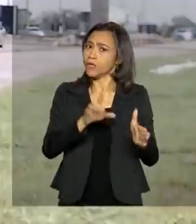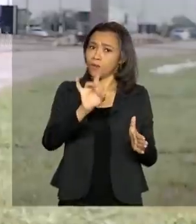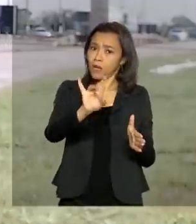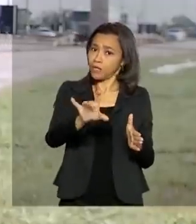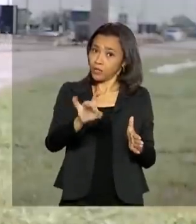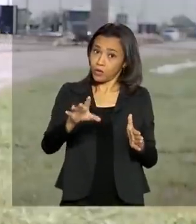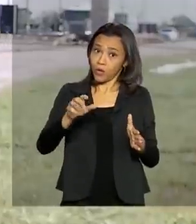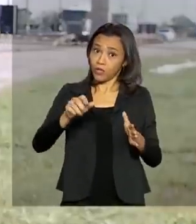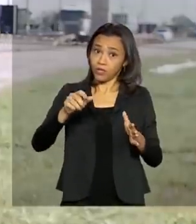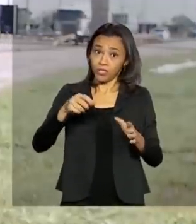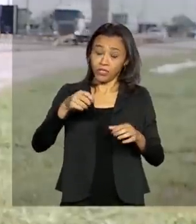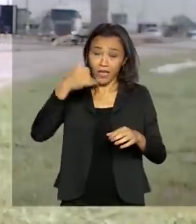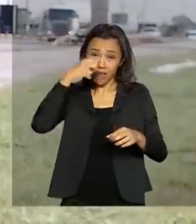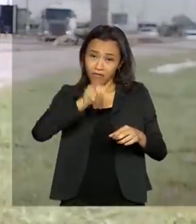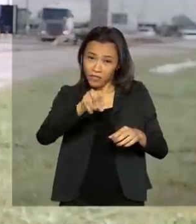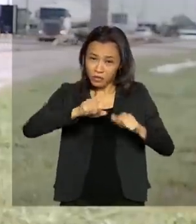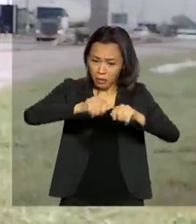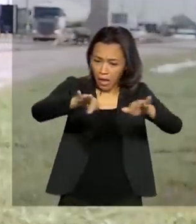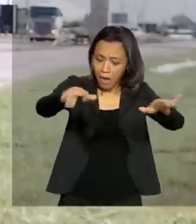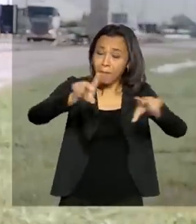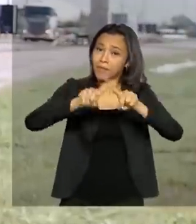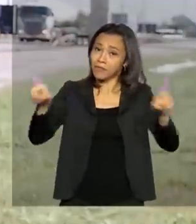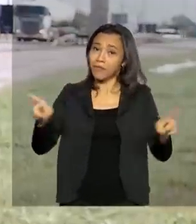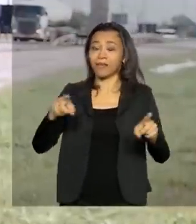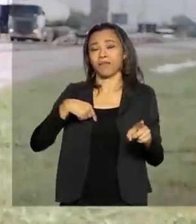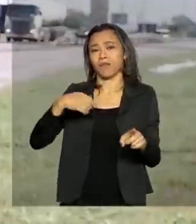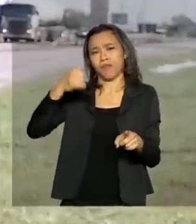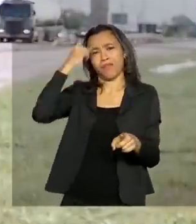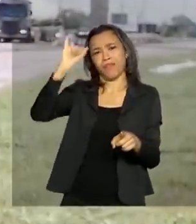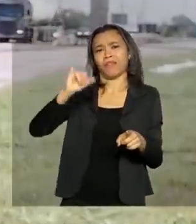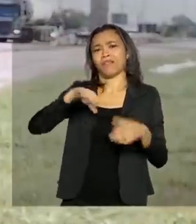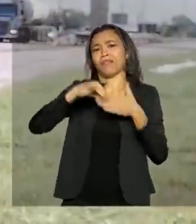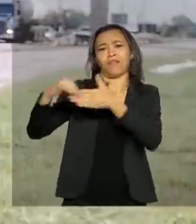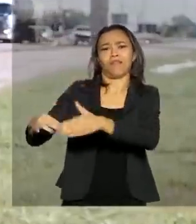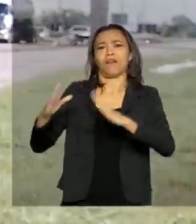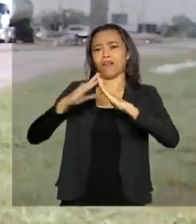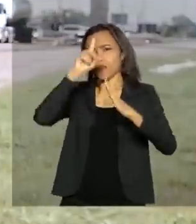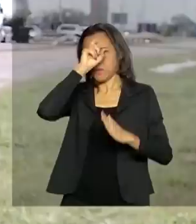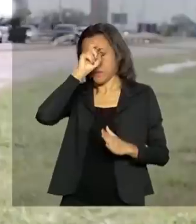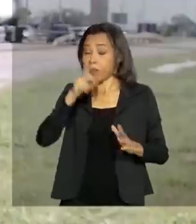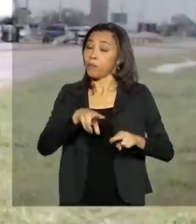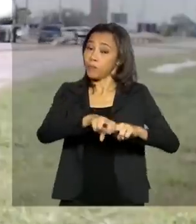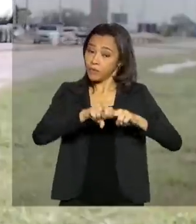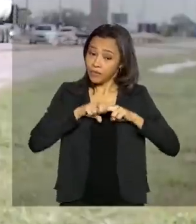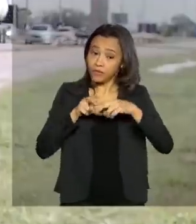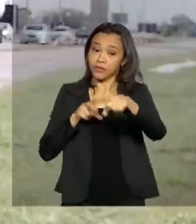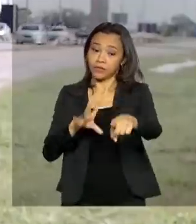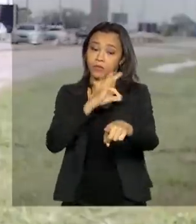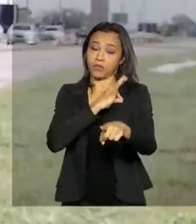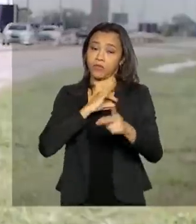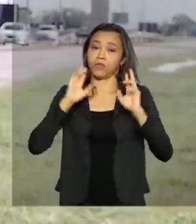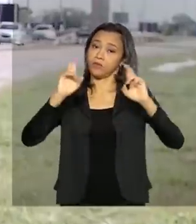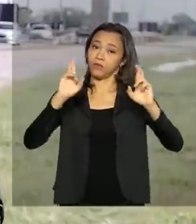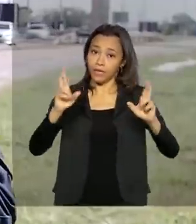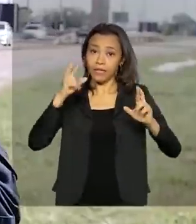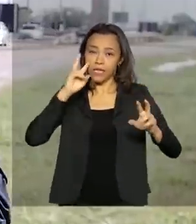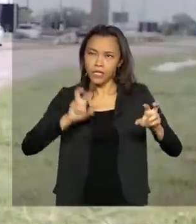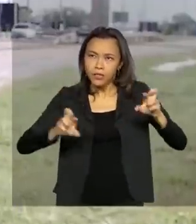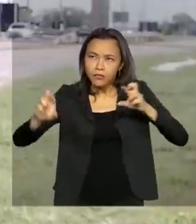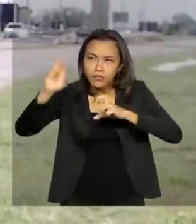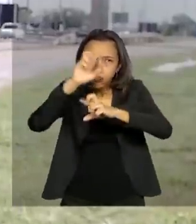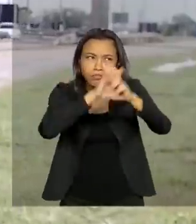expandir o vírus, mas também de evitar ocupar os hospitais. Exatamente. E, paralelo a isso, a Polícia Rodoviária Federal também tem monitorados principais